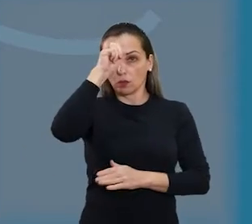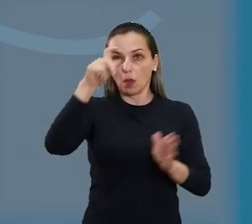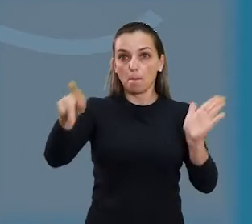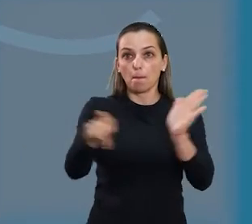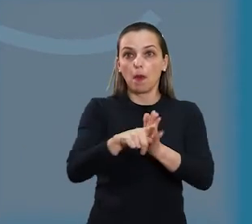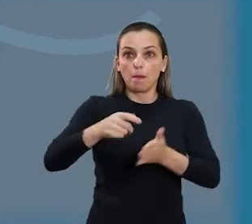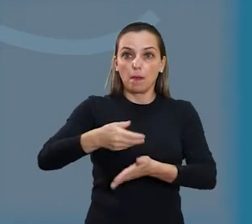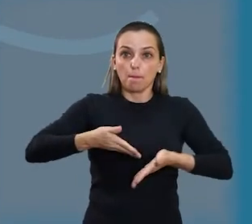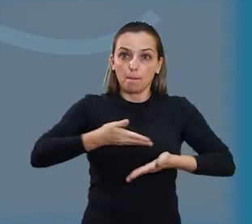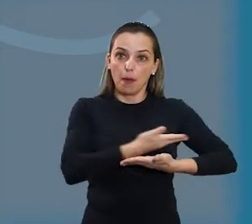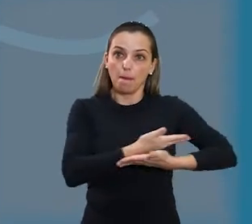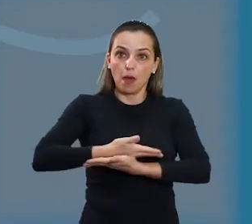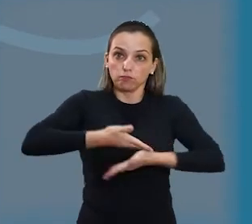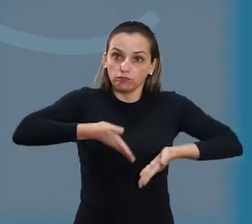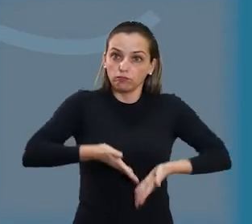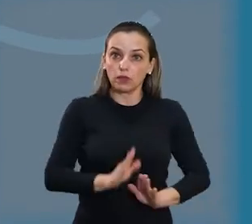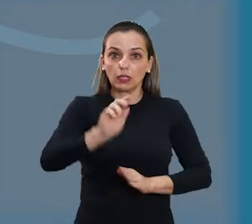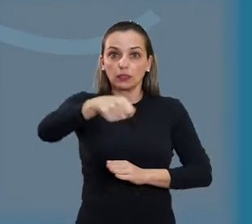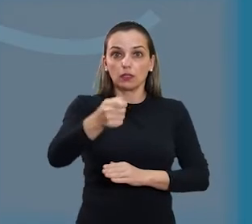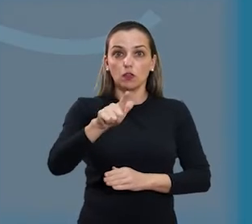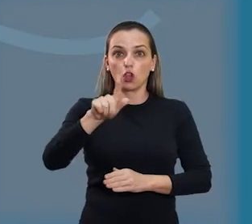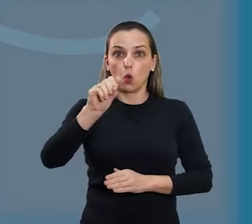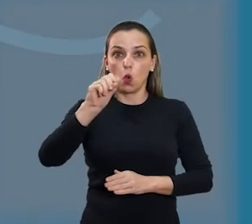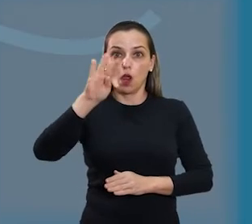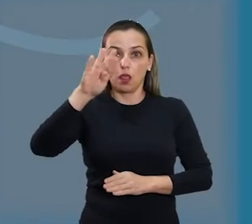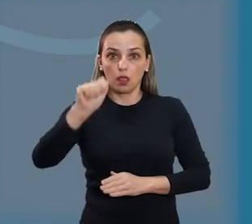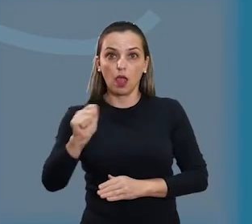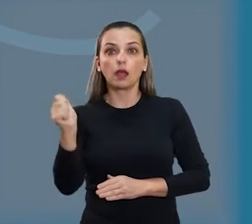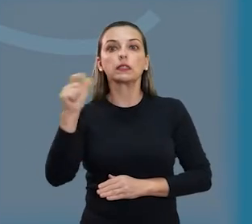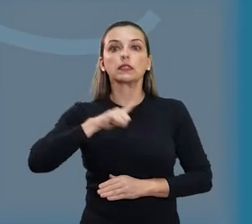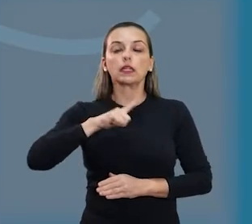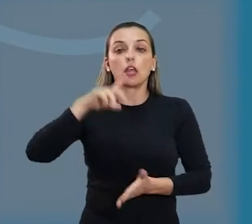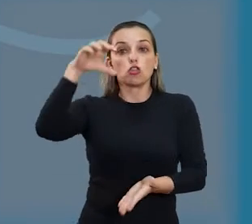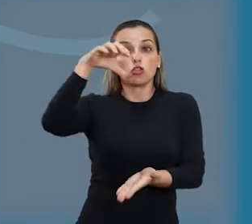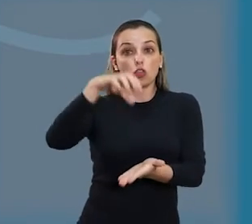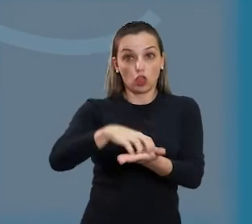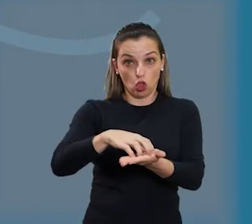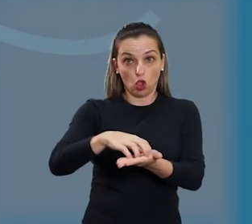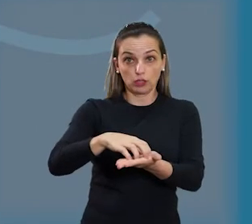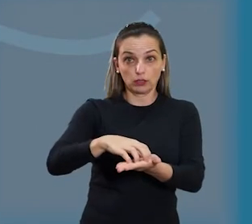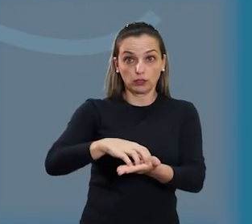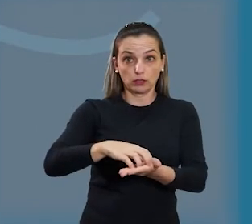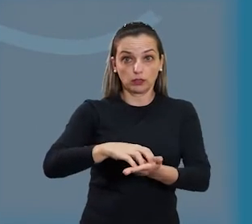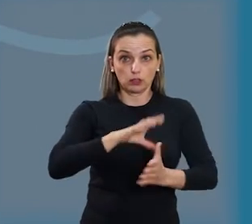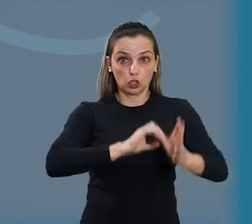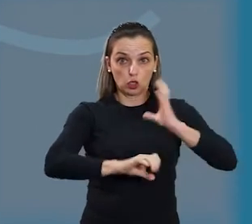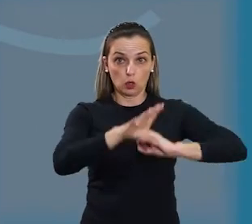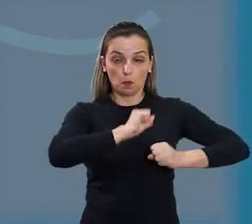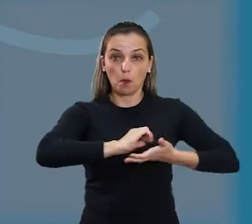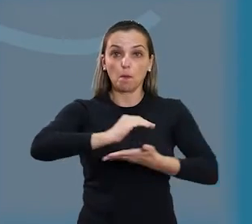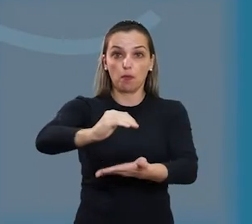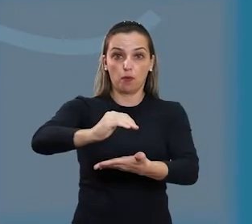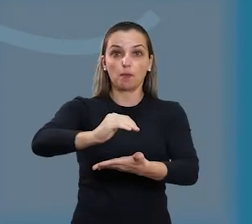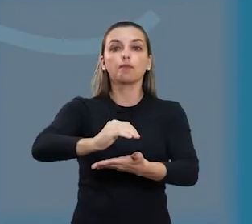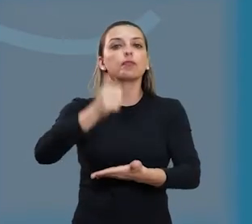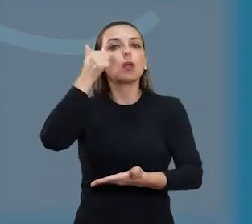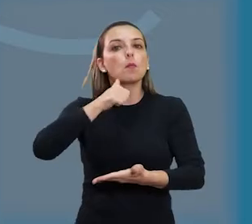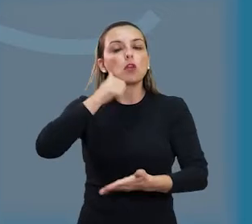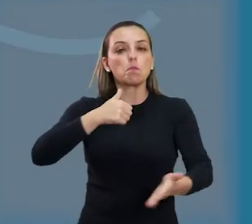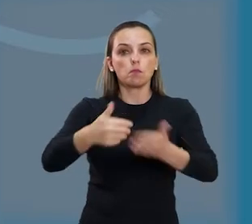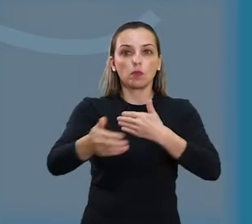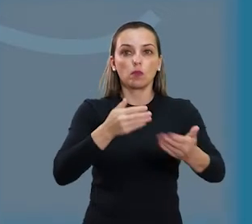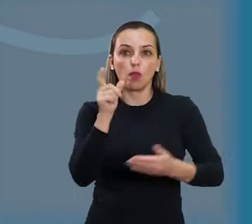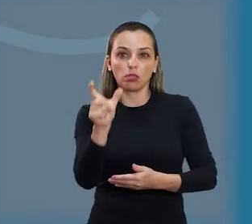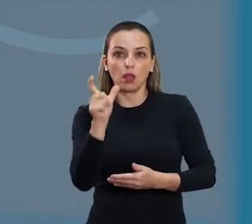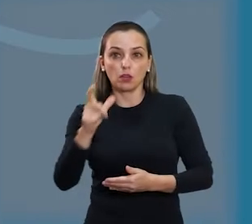a maternidade gota de leite é o único local que conta com um posto de coleta de leite humano. Toda mãe do setor particular